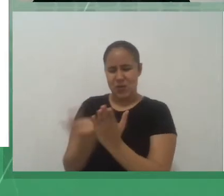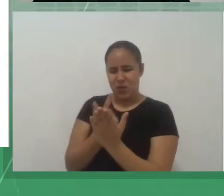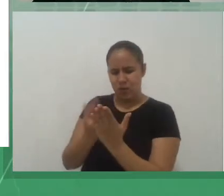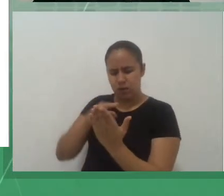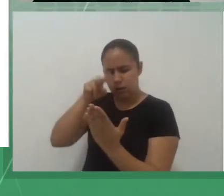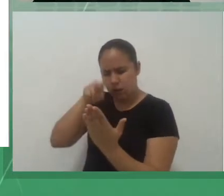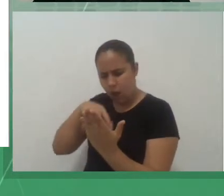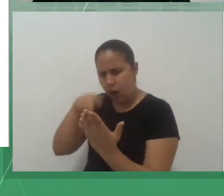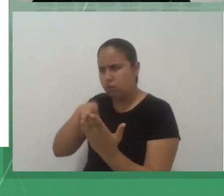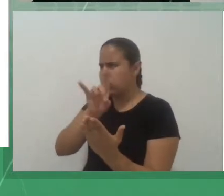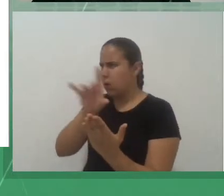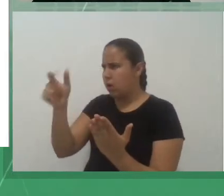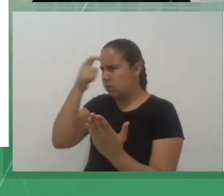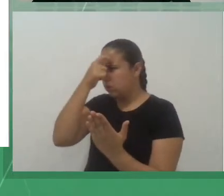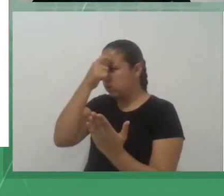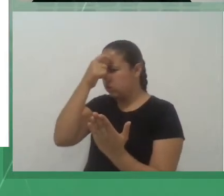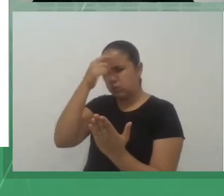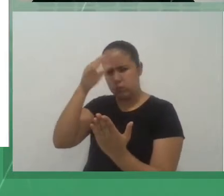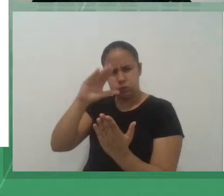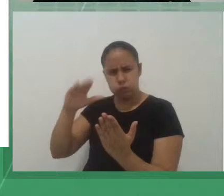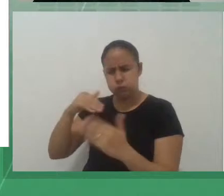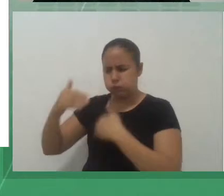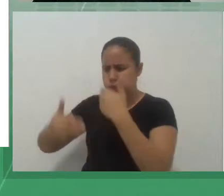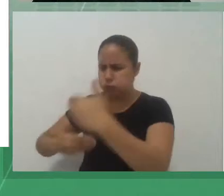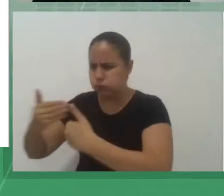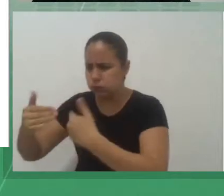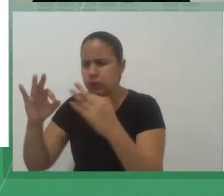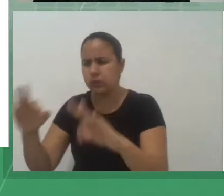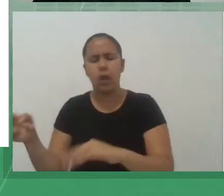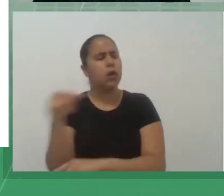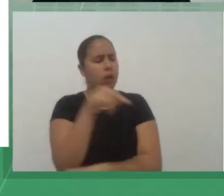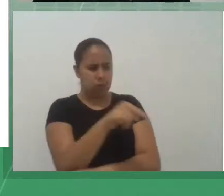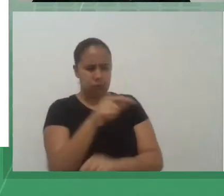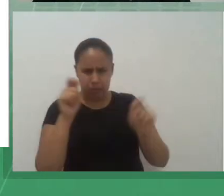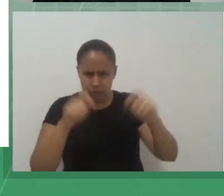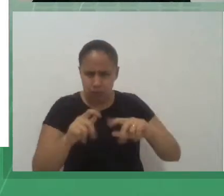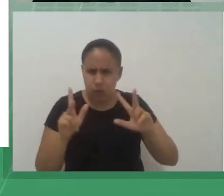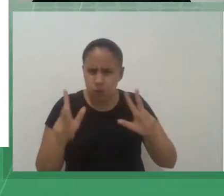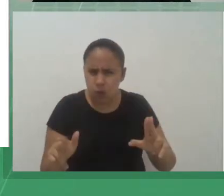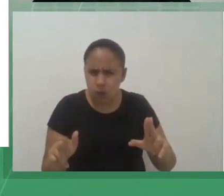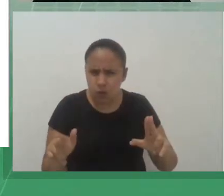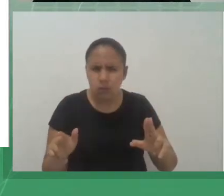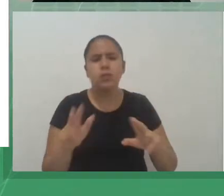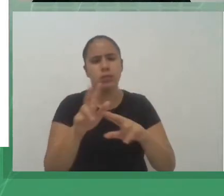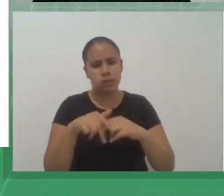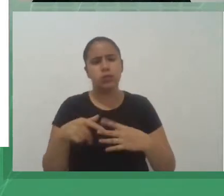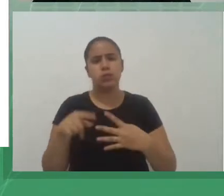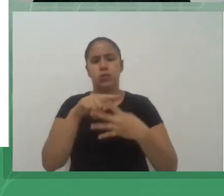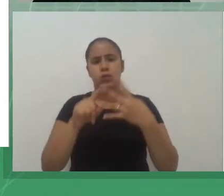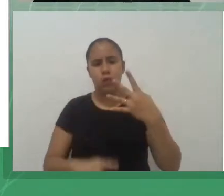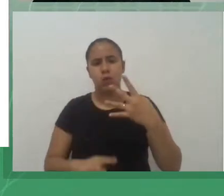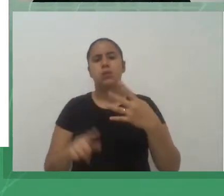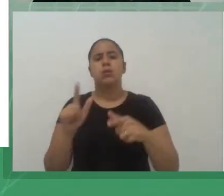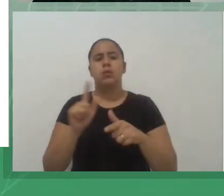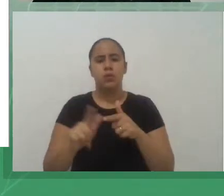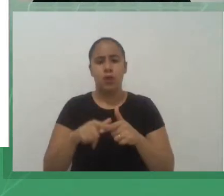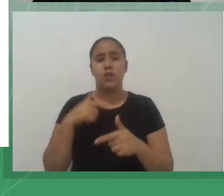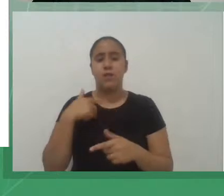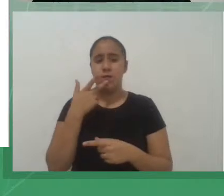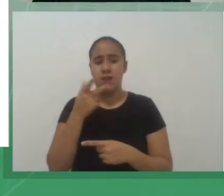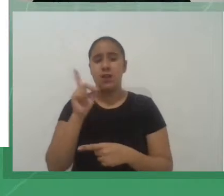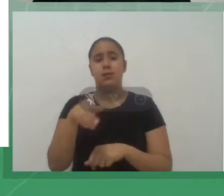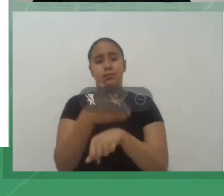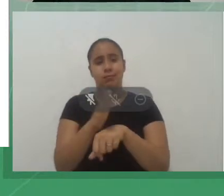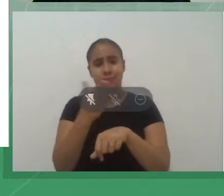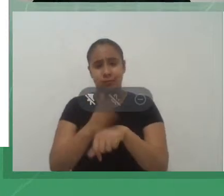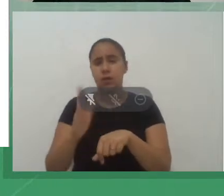os estudantes, né, então, aí eu trago quatro problemas, né, a graphic novel como prática de multiletramento no ensino médio,